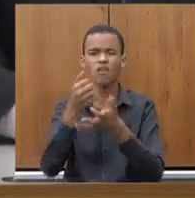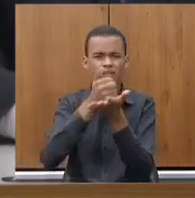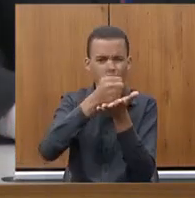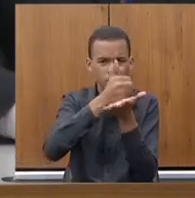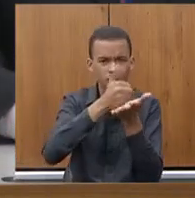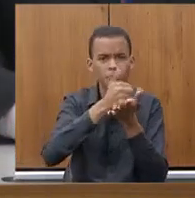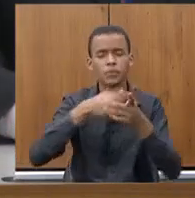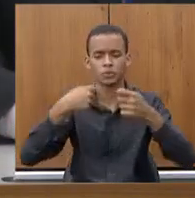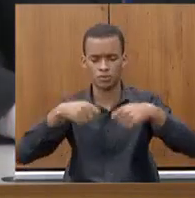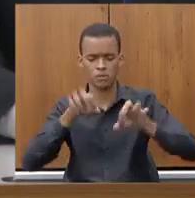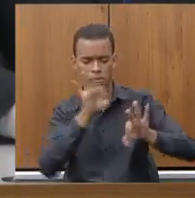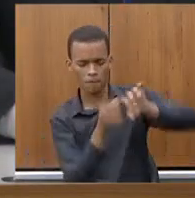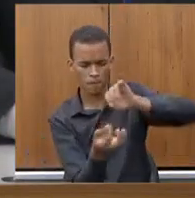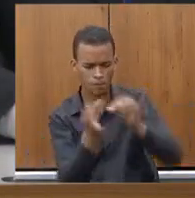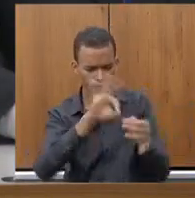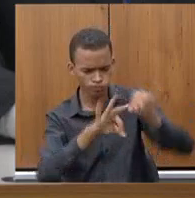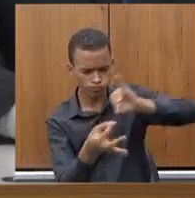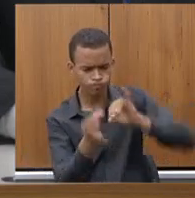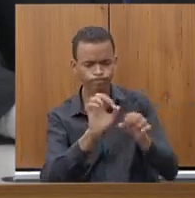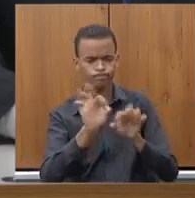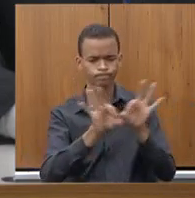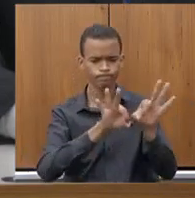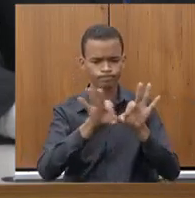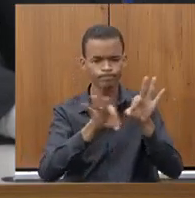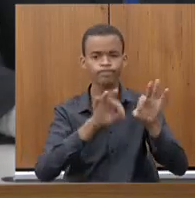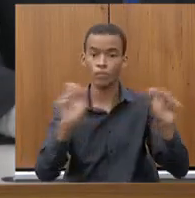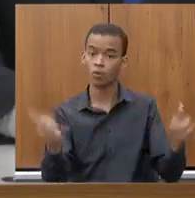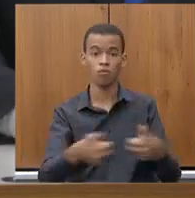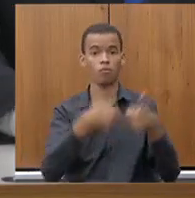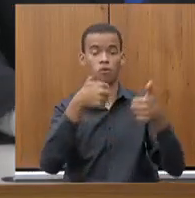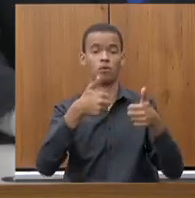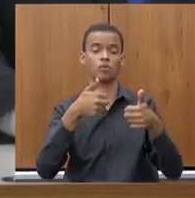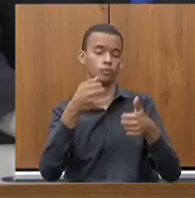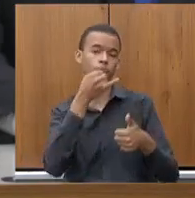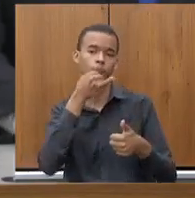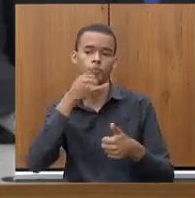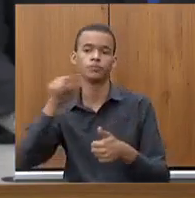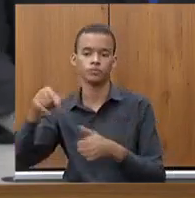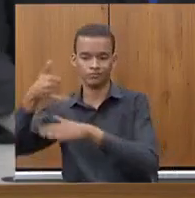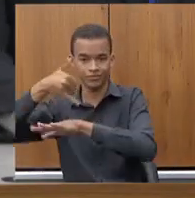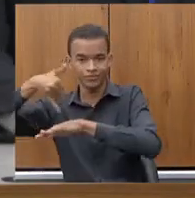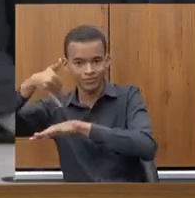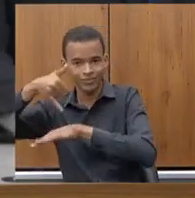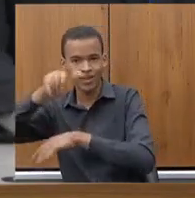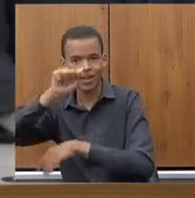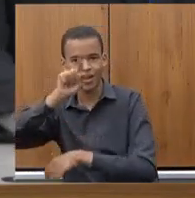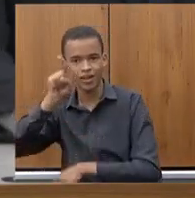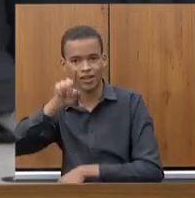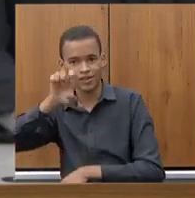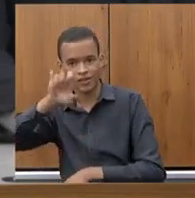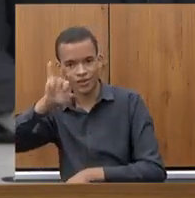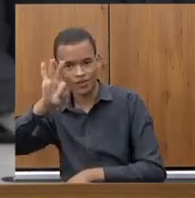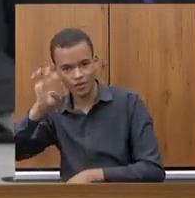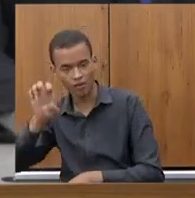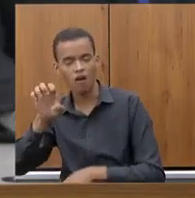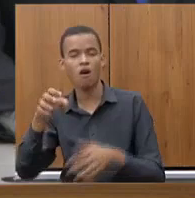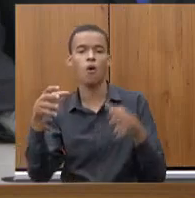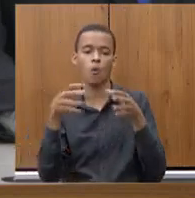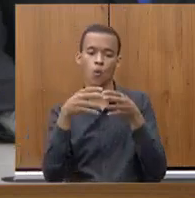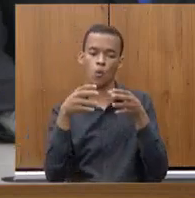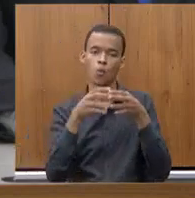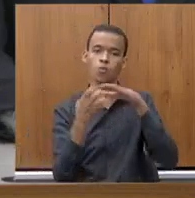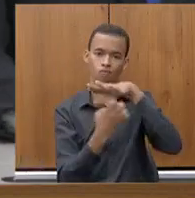produção de produtos, de alimentos, como é o caso do azeite, do queijo. Então, a FAPMIC, ela tem que ter mudança no nosso